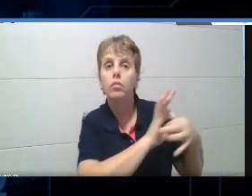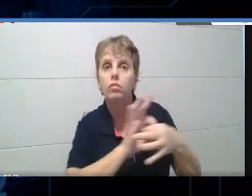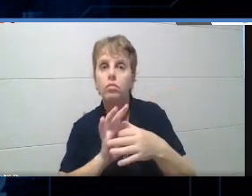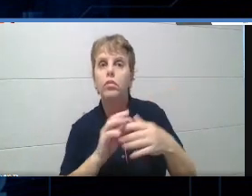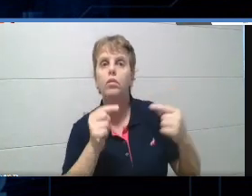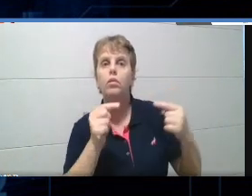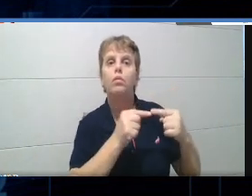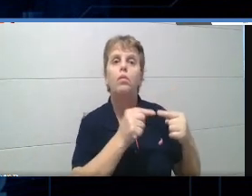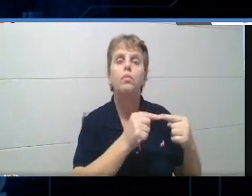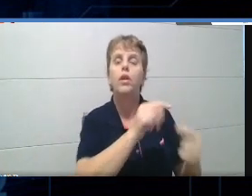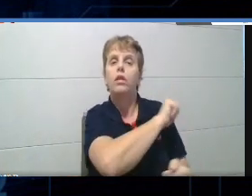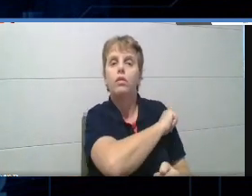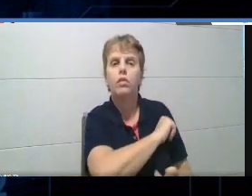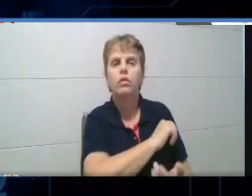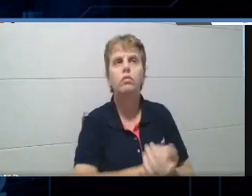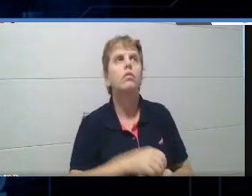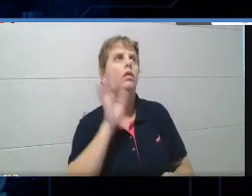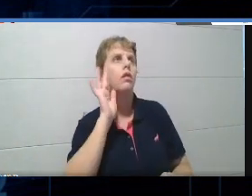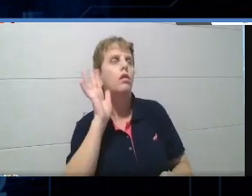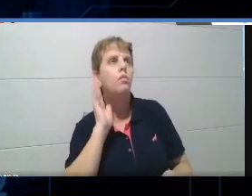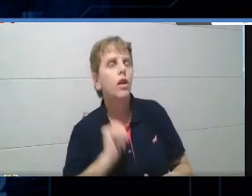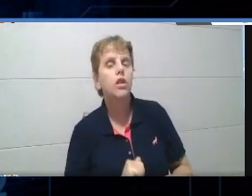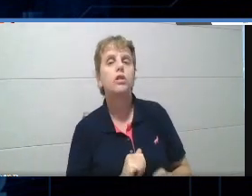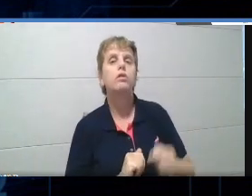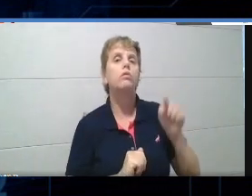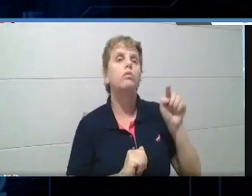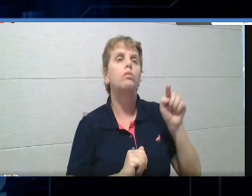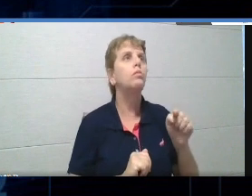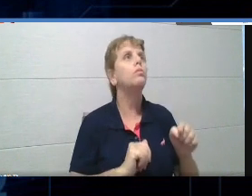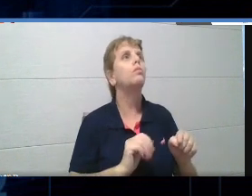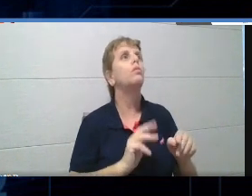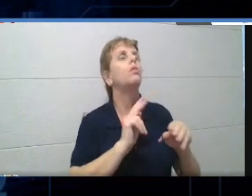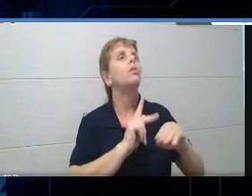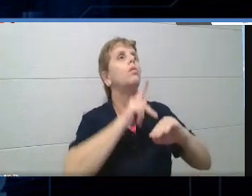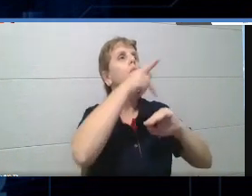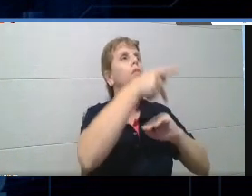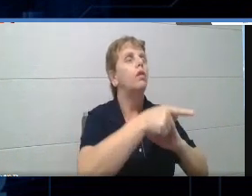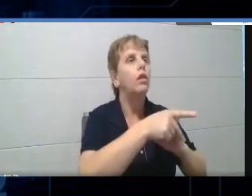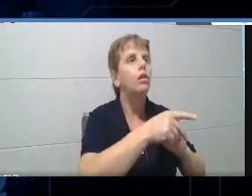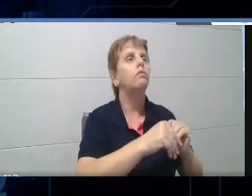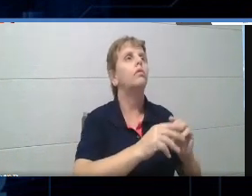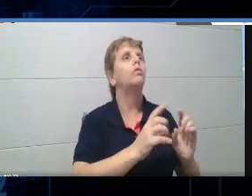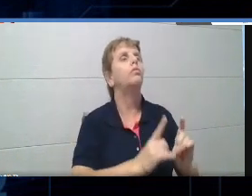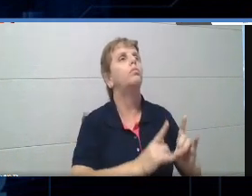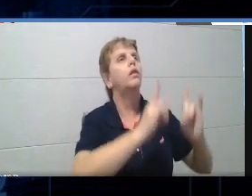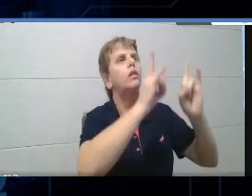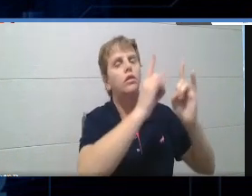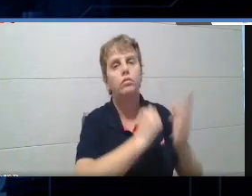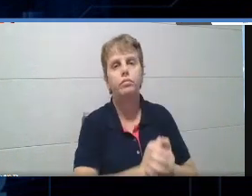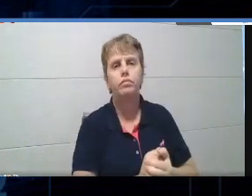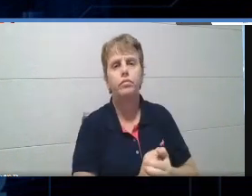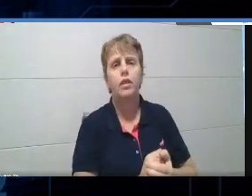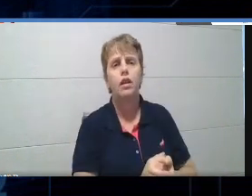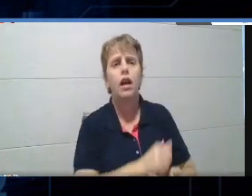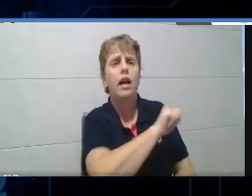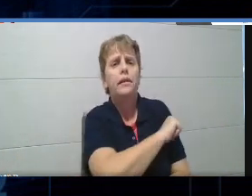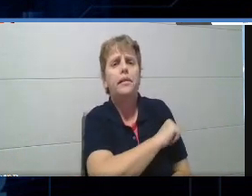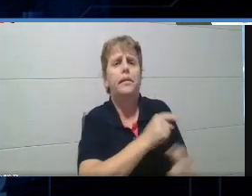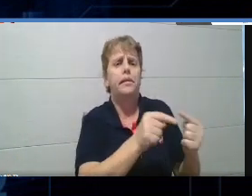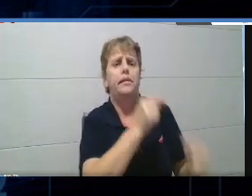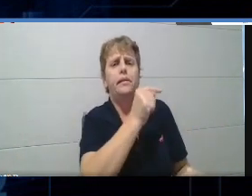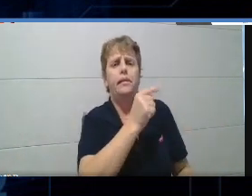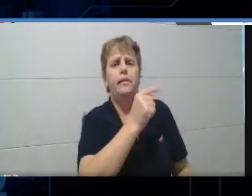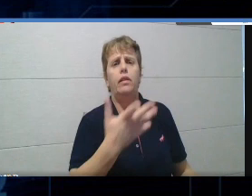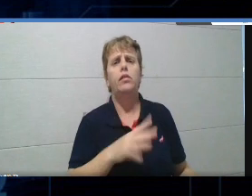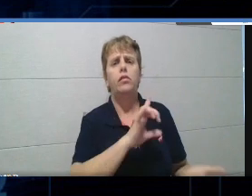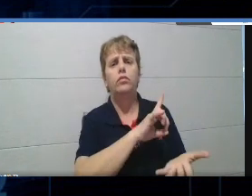se você estivesse, né, no, pulando de um edifício, né, não dá, ele não vai ficar, não é uma coisa da prática,